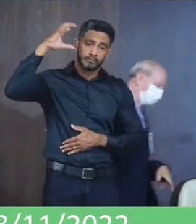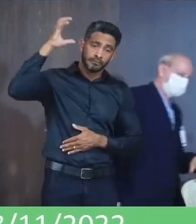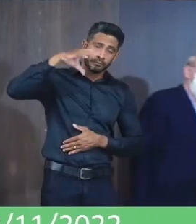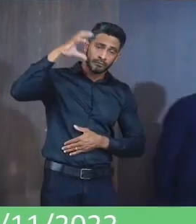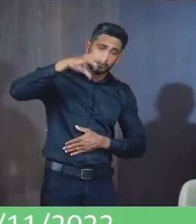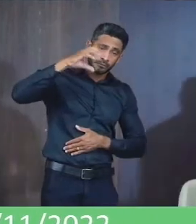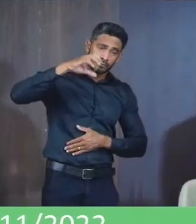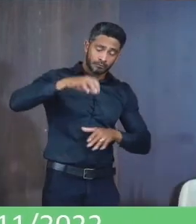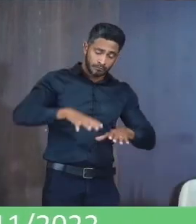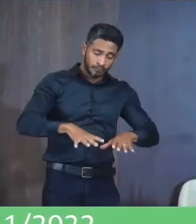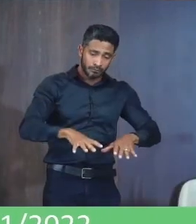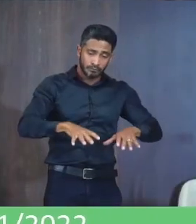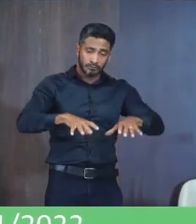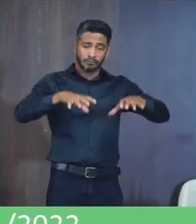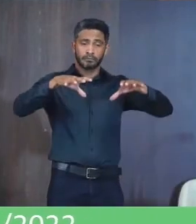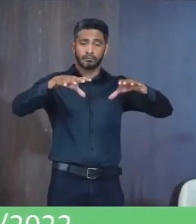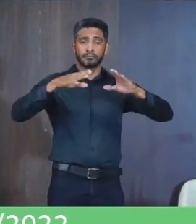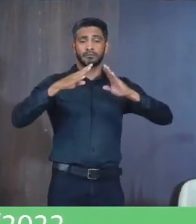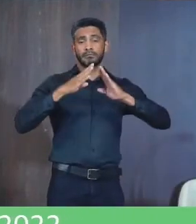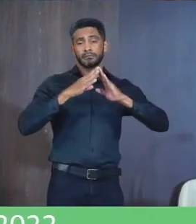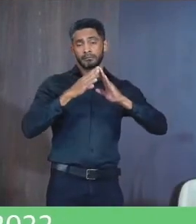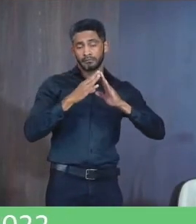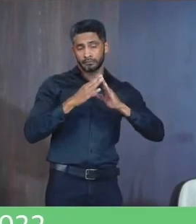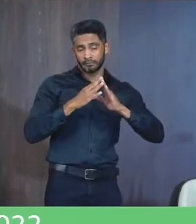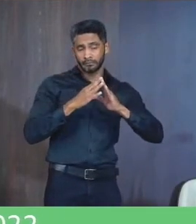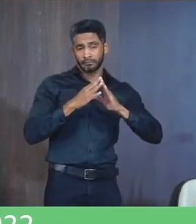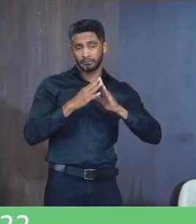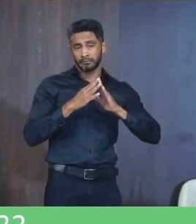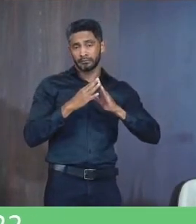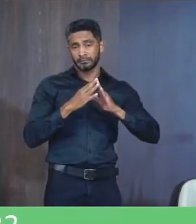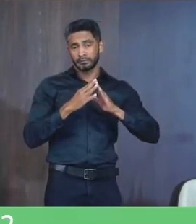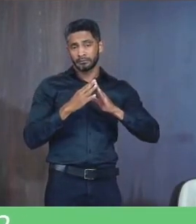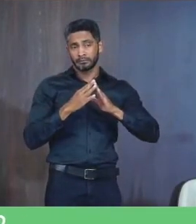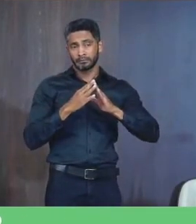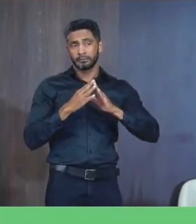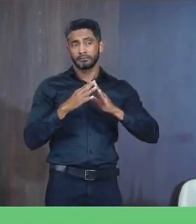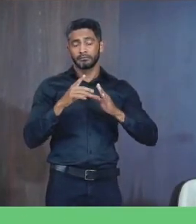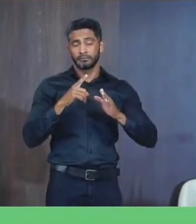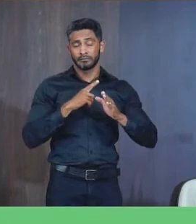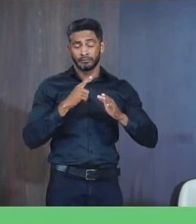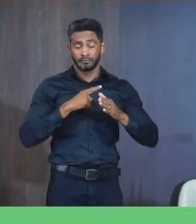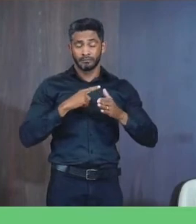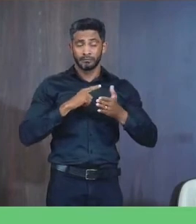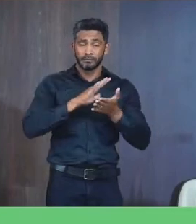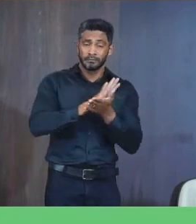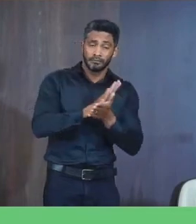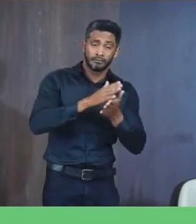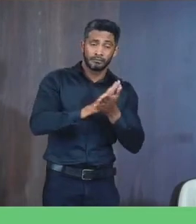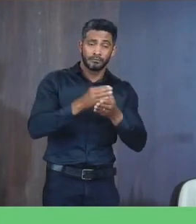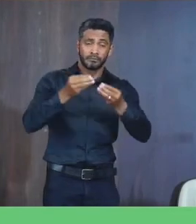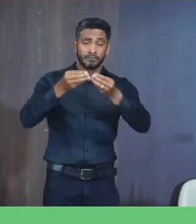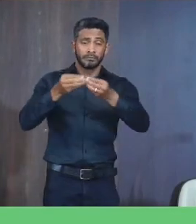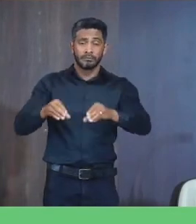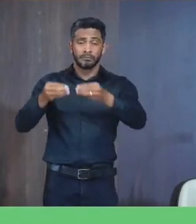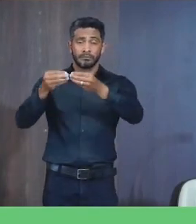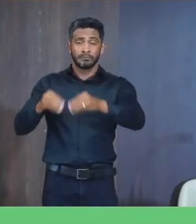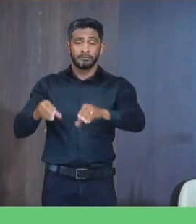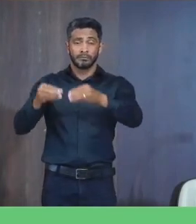A lagoa Transbordou de água E a água Encheu toda a minha casa Me causando Graves prejuízos Perdas e danos